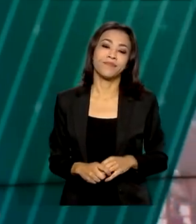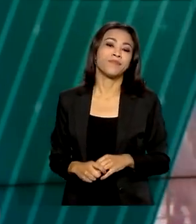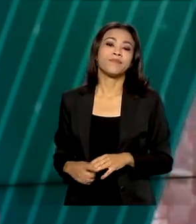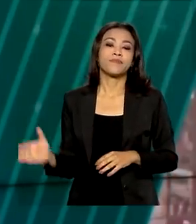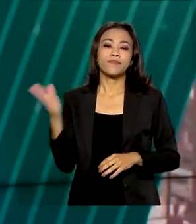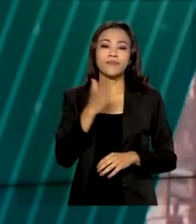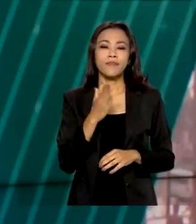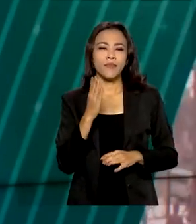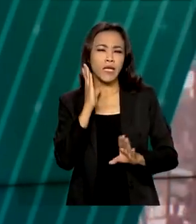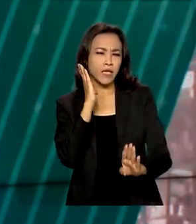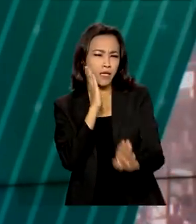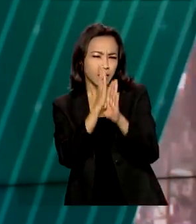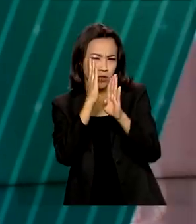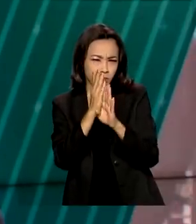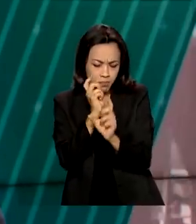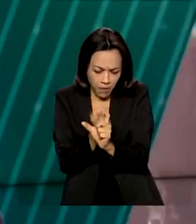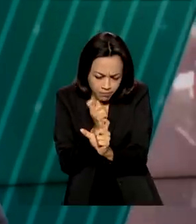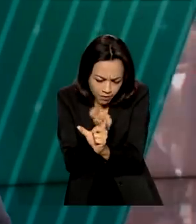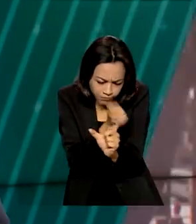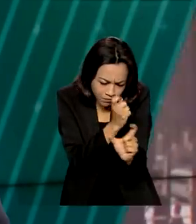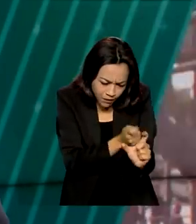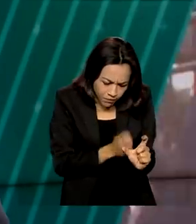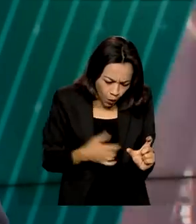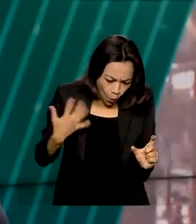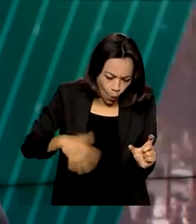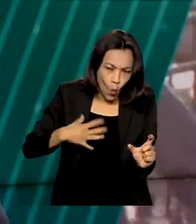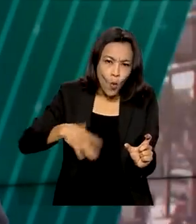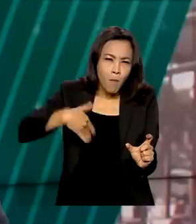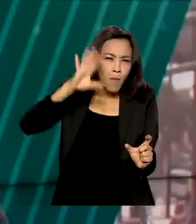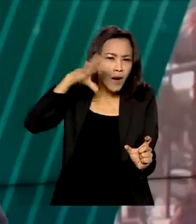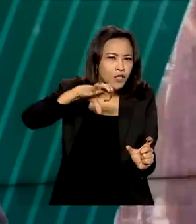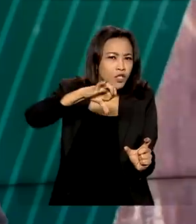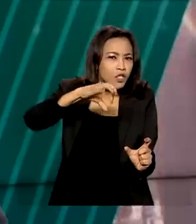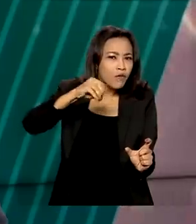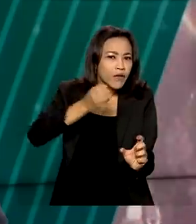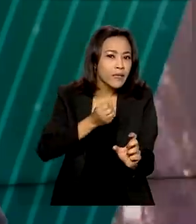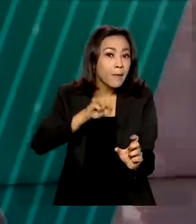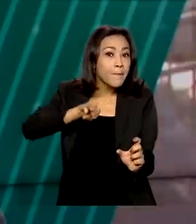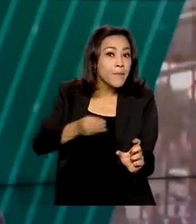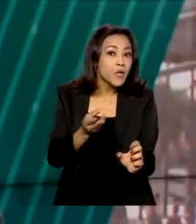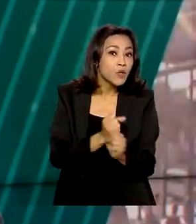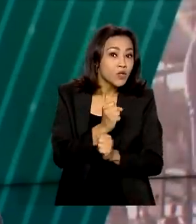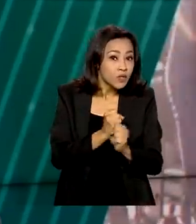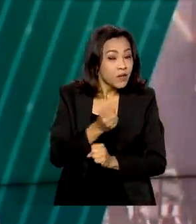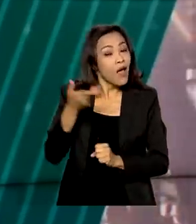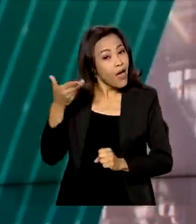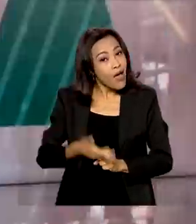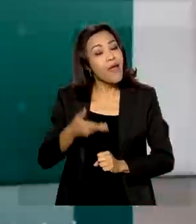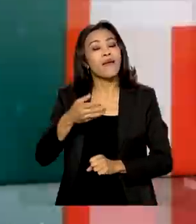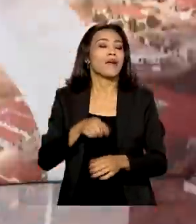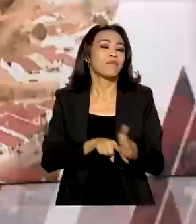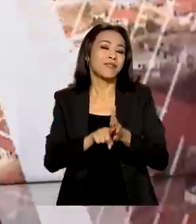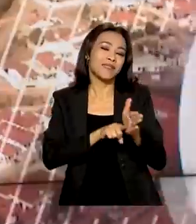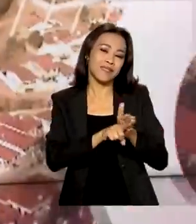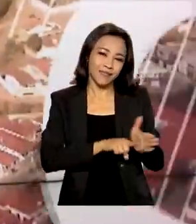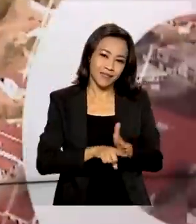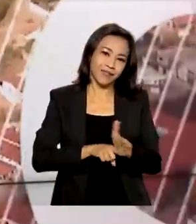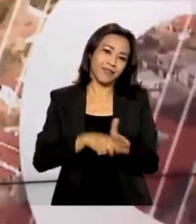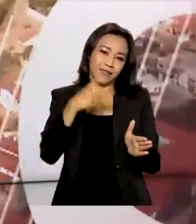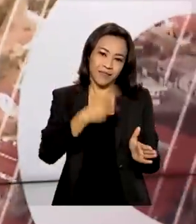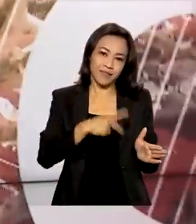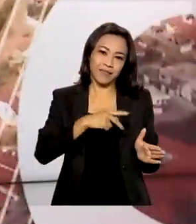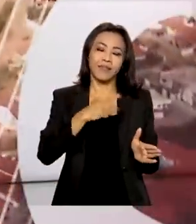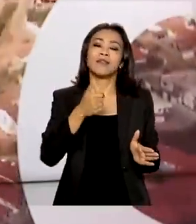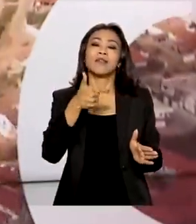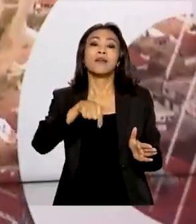Descobrir fósseis de mais de 90 milhões de anos. Esta é a realidade dos pesquisadores brasileiros na Antártica. Mas um pouco